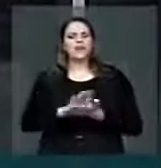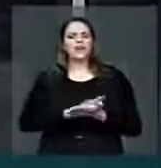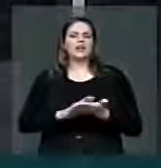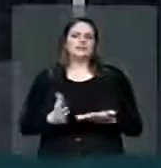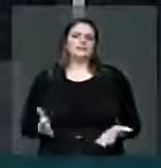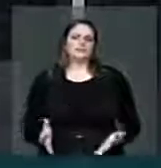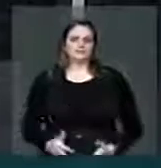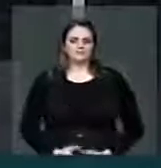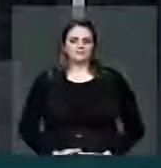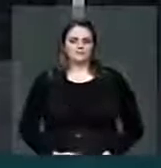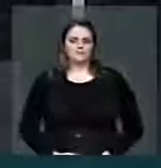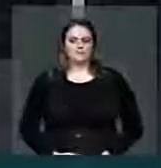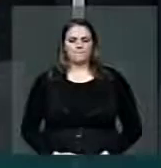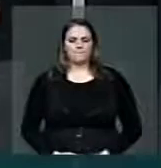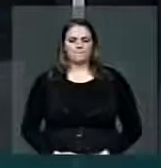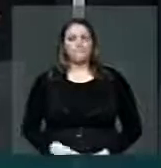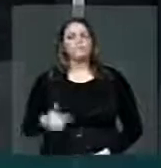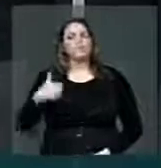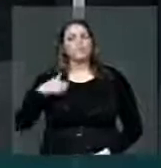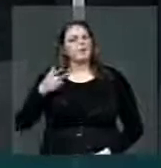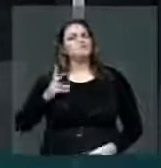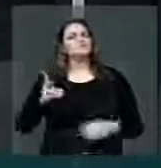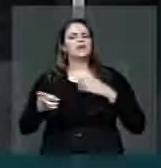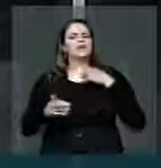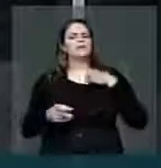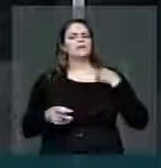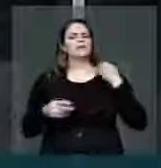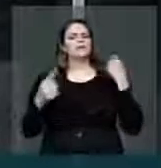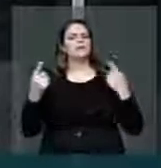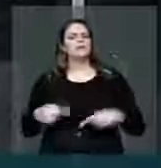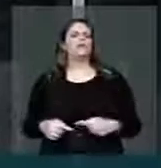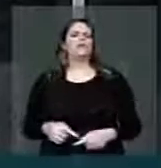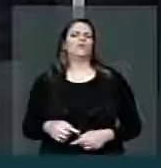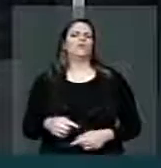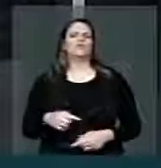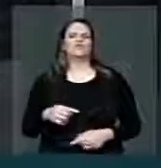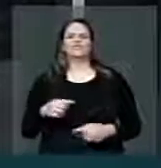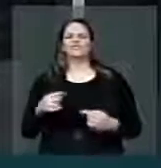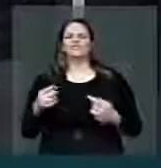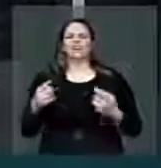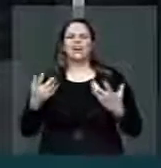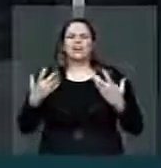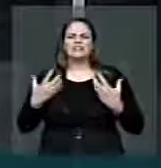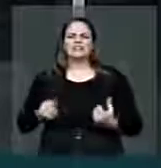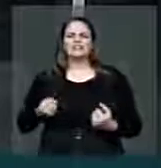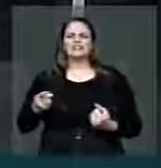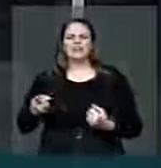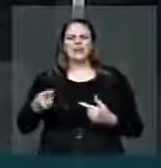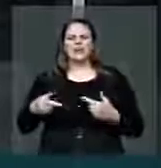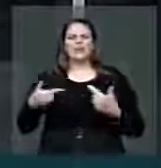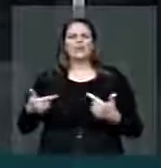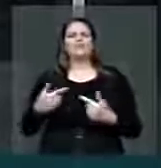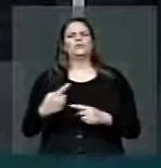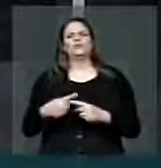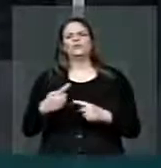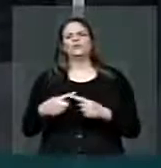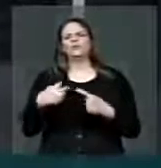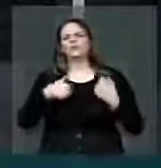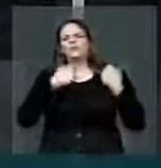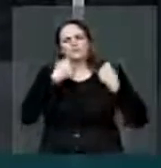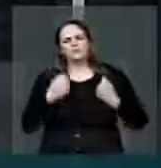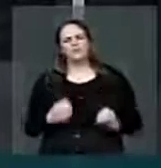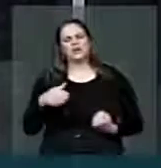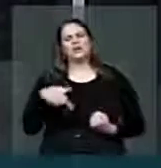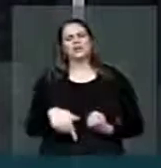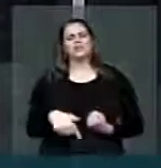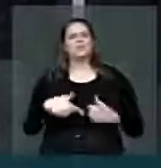Nelson Tradi. Eu sempre me recusei a assumir essa bandeira em função de tantas tarefas que eu tenho aqui,